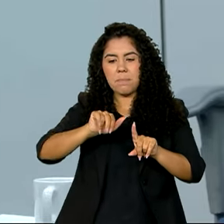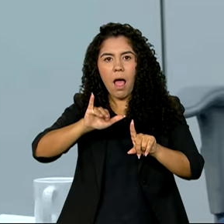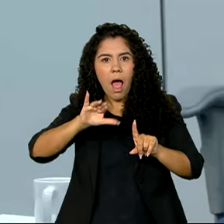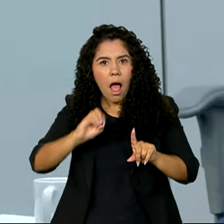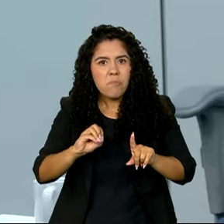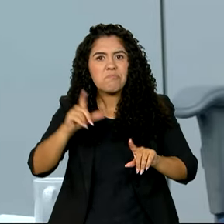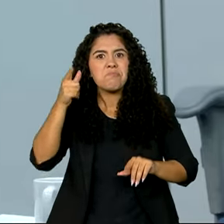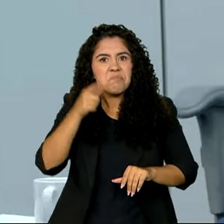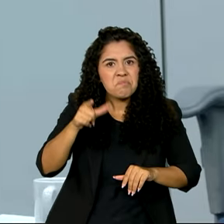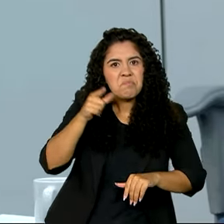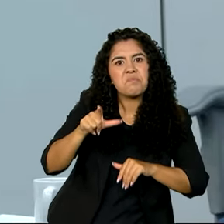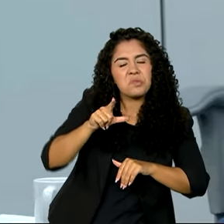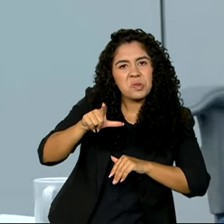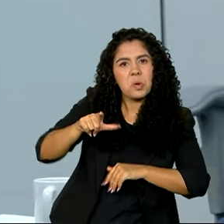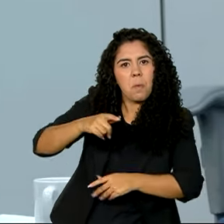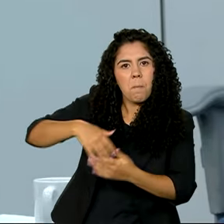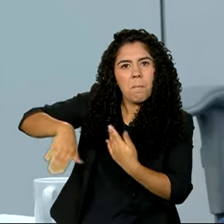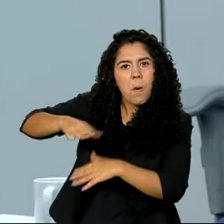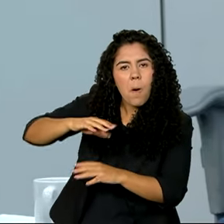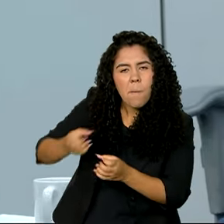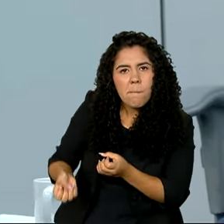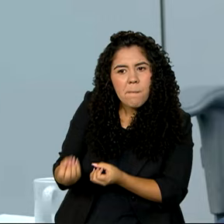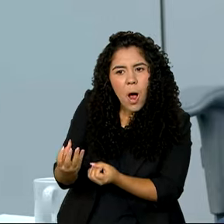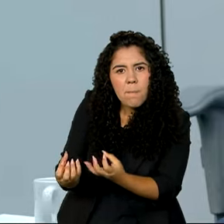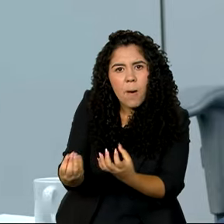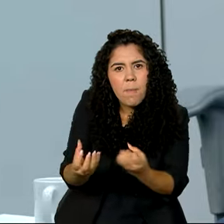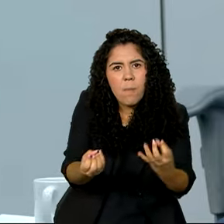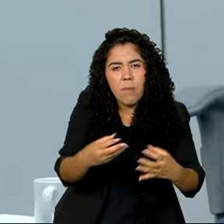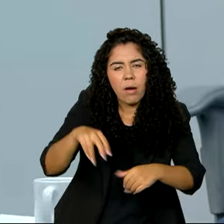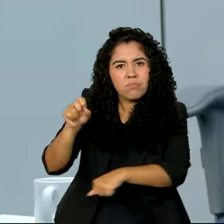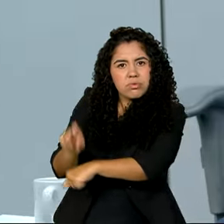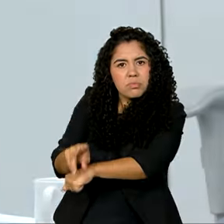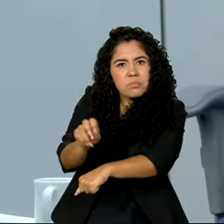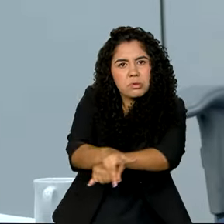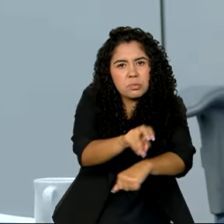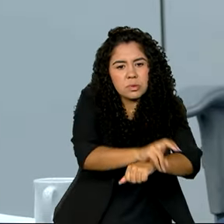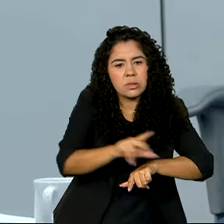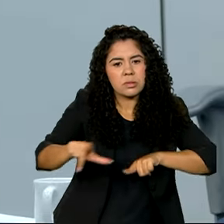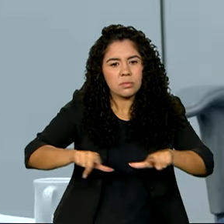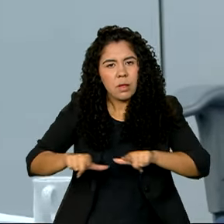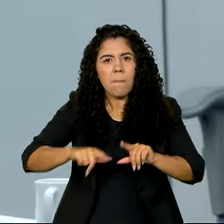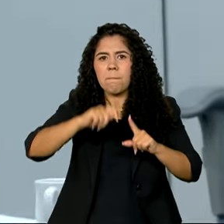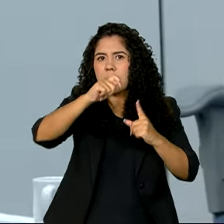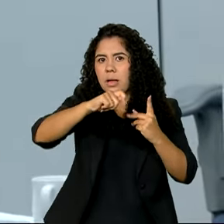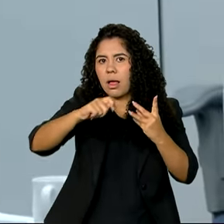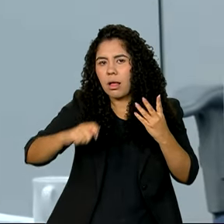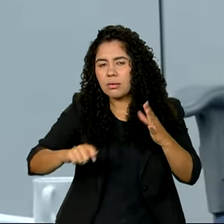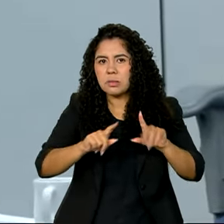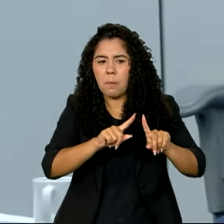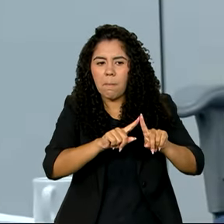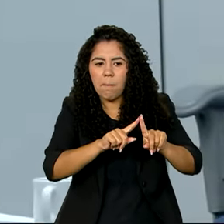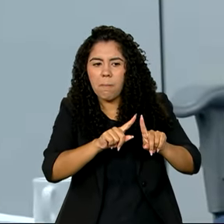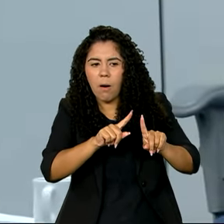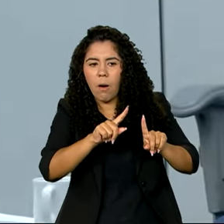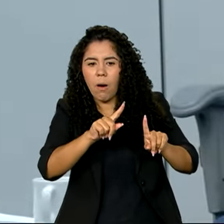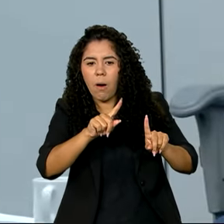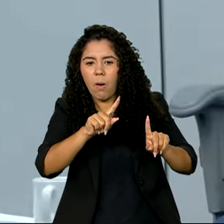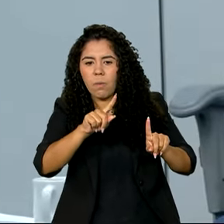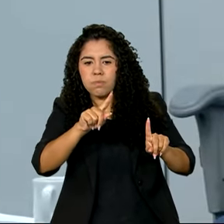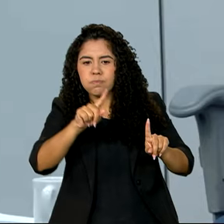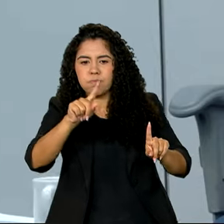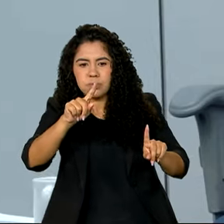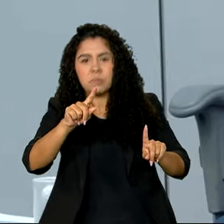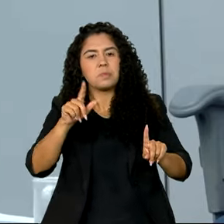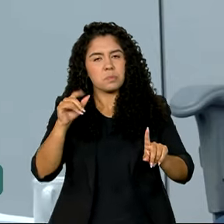crescimento industrial, mas ele cresceu bem todos os meses. É um crescimento importante, ele